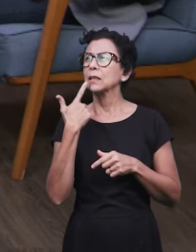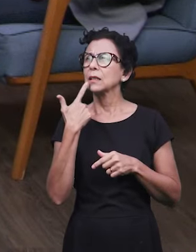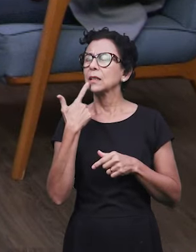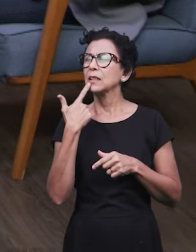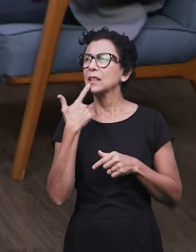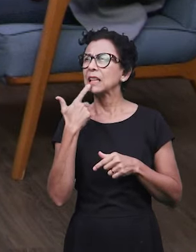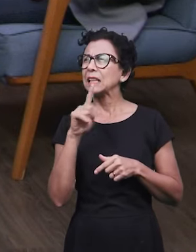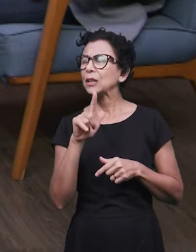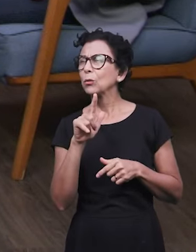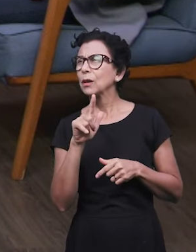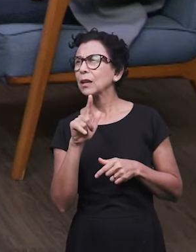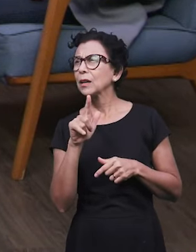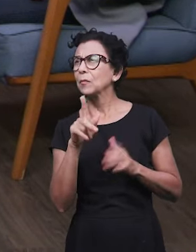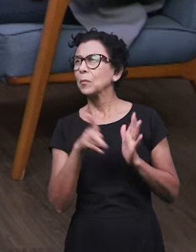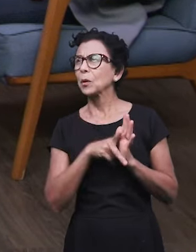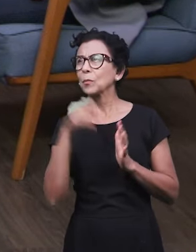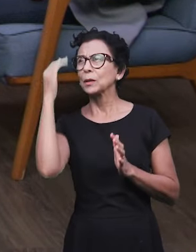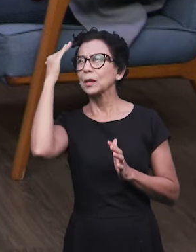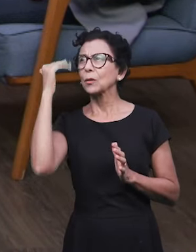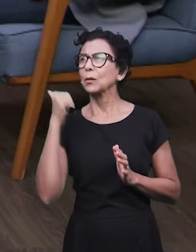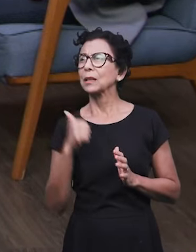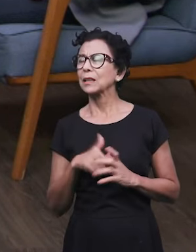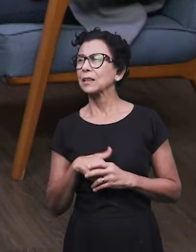vai compreender e atender